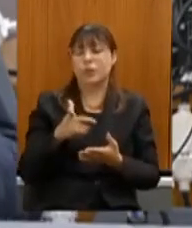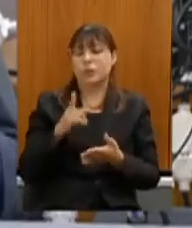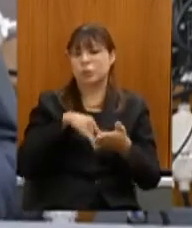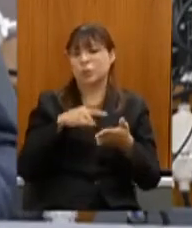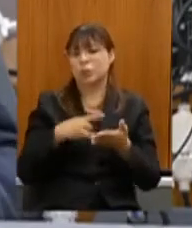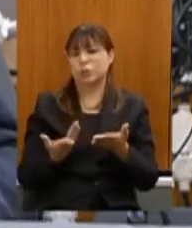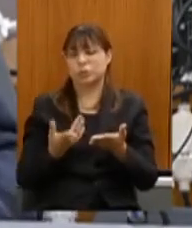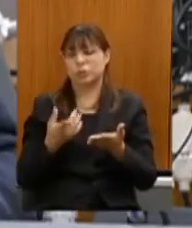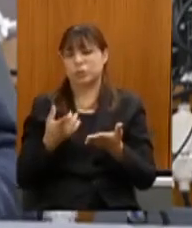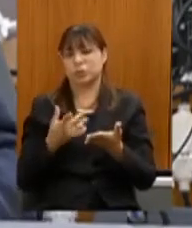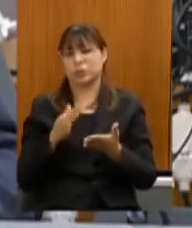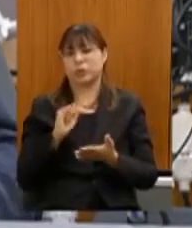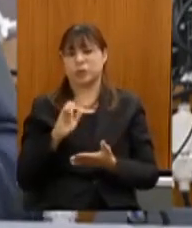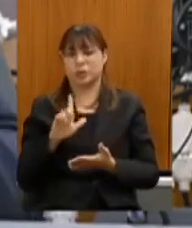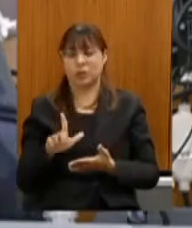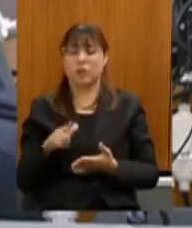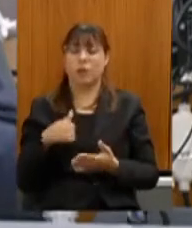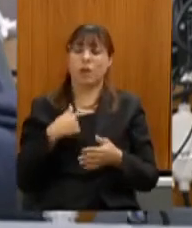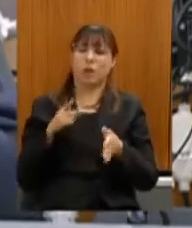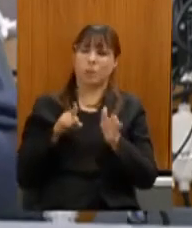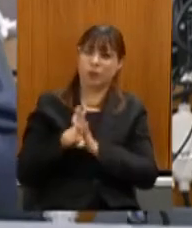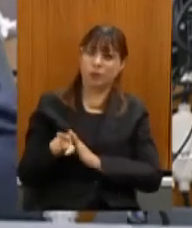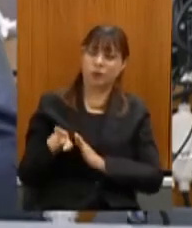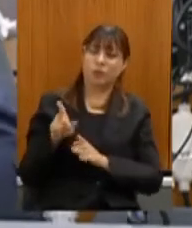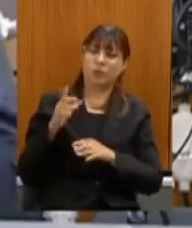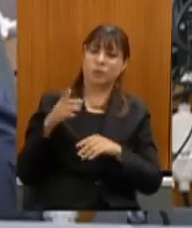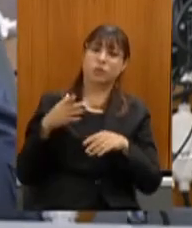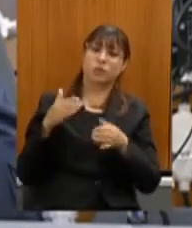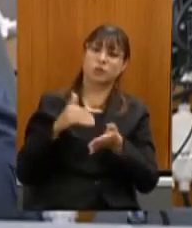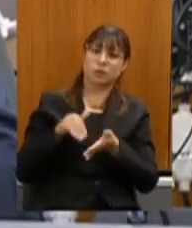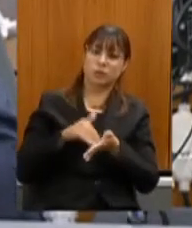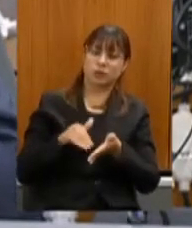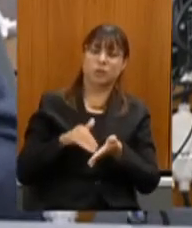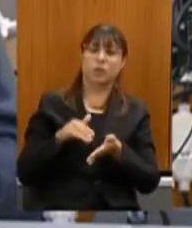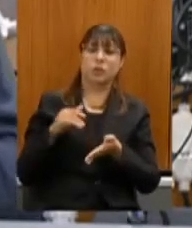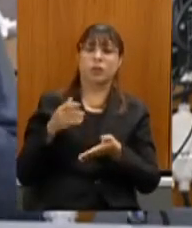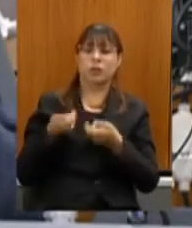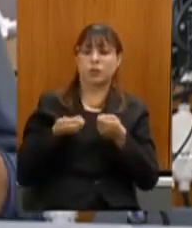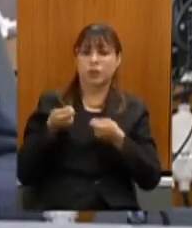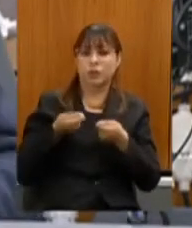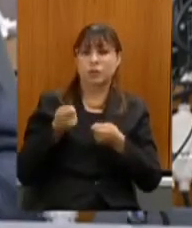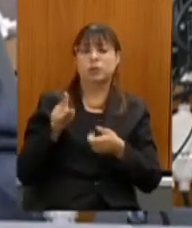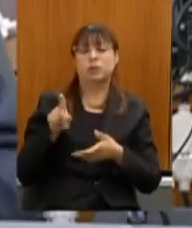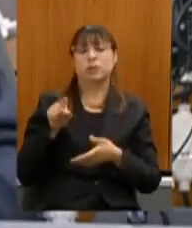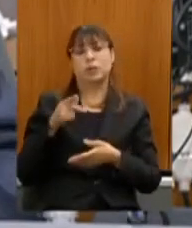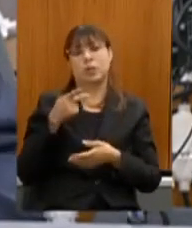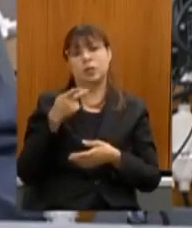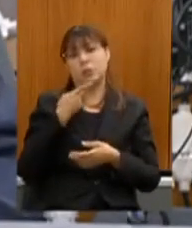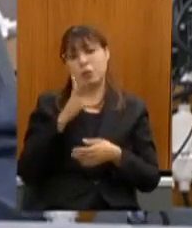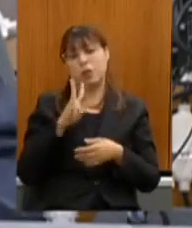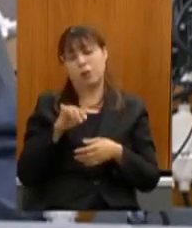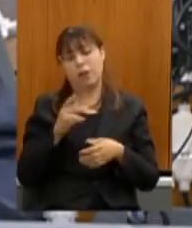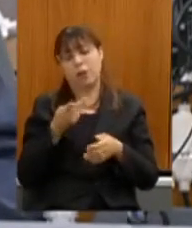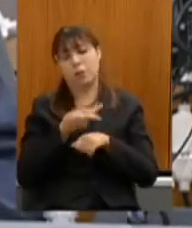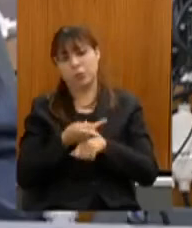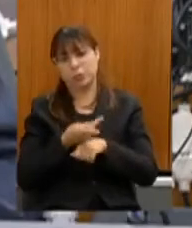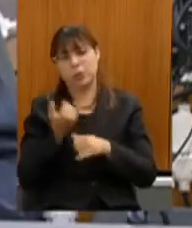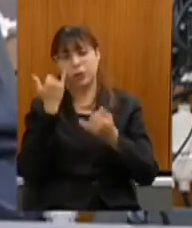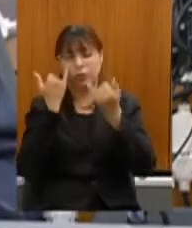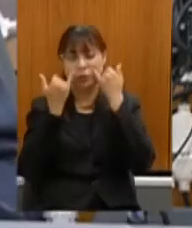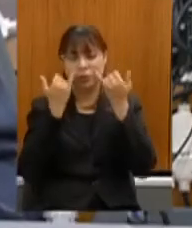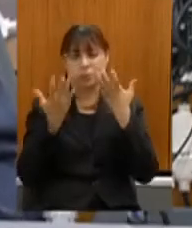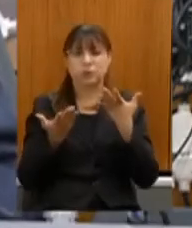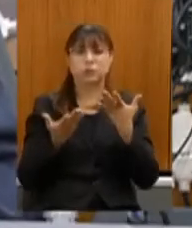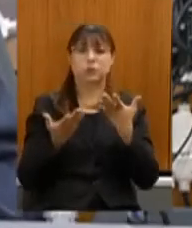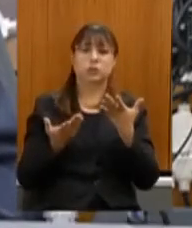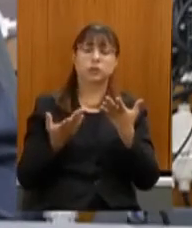eu questionei isso hoje ao secretário de fazenda ele ficou de pegar alguns dados e que toda